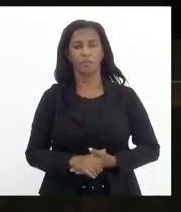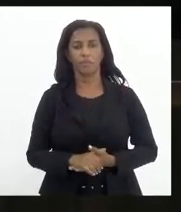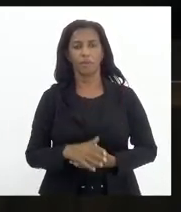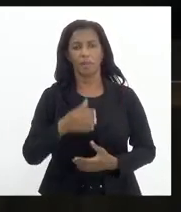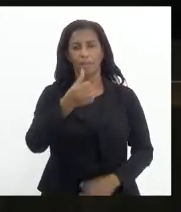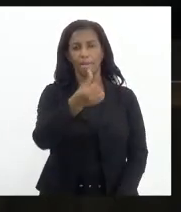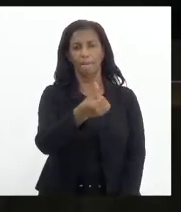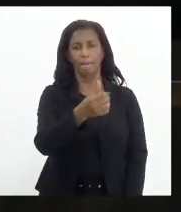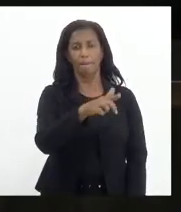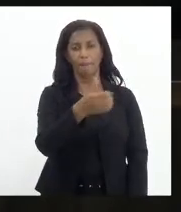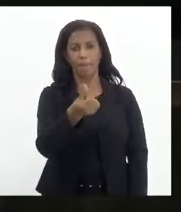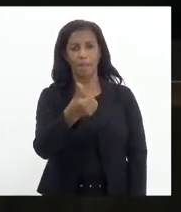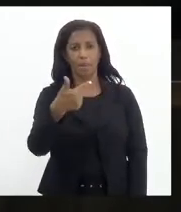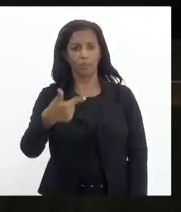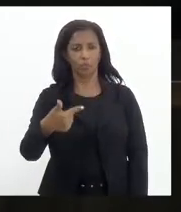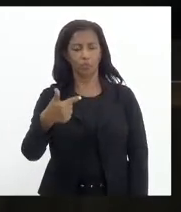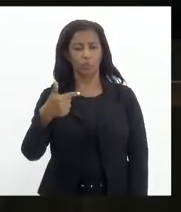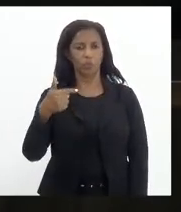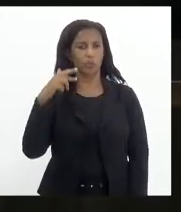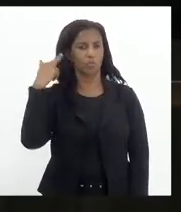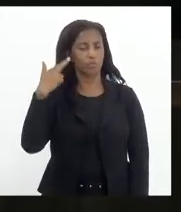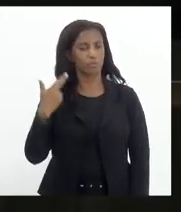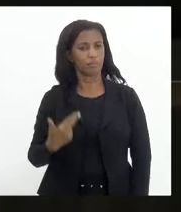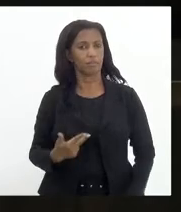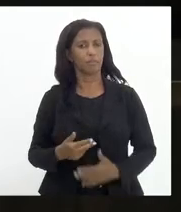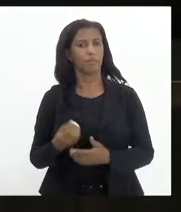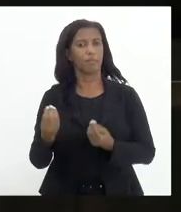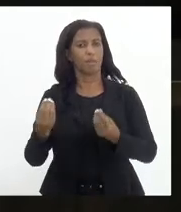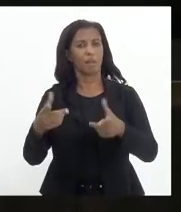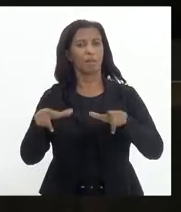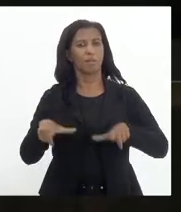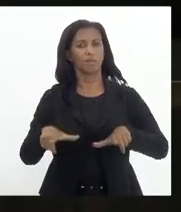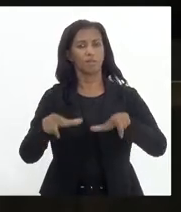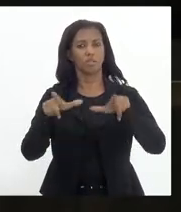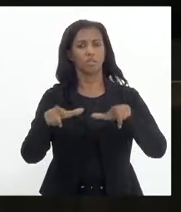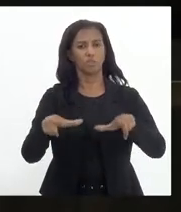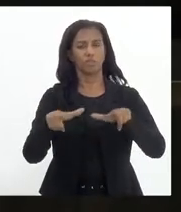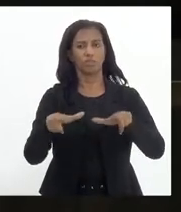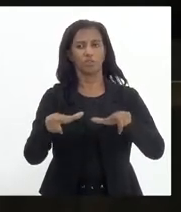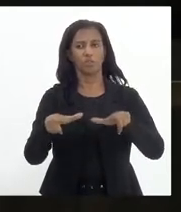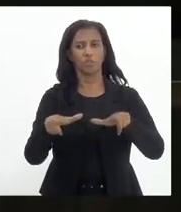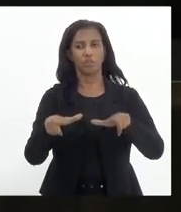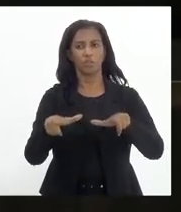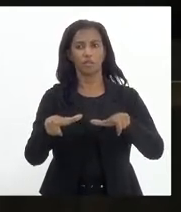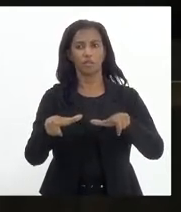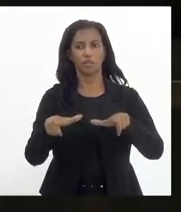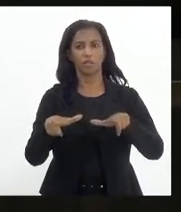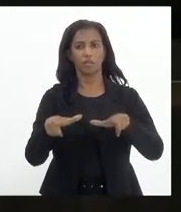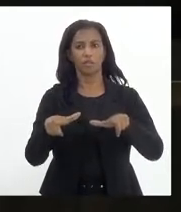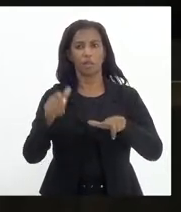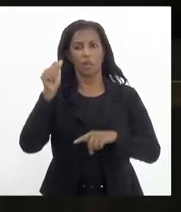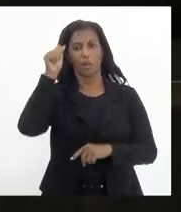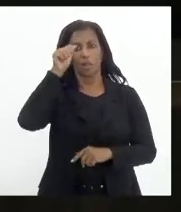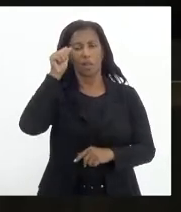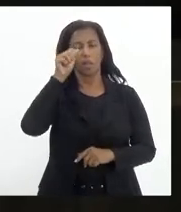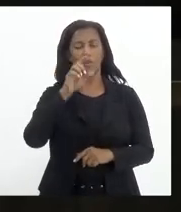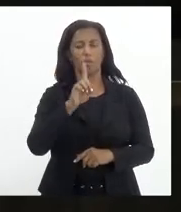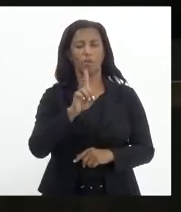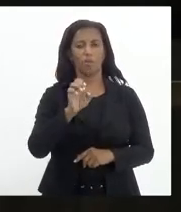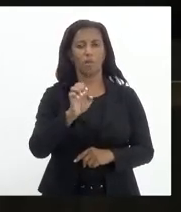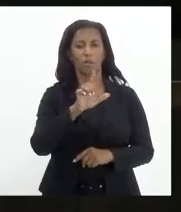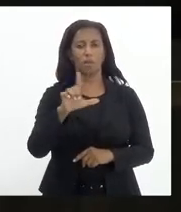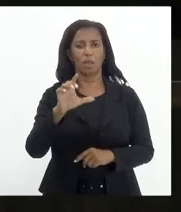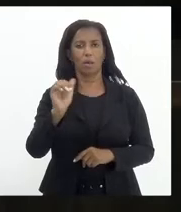612-21, de autoria da deputada Renata Souza. Concede o diploma de dias de nascimento ao ator Del Garcês.